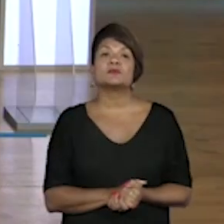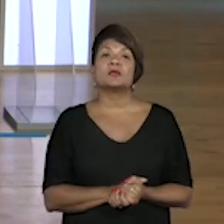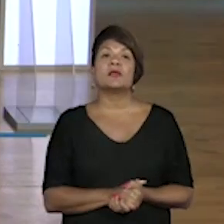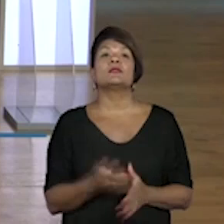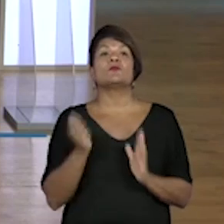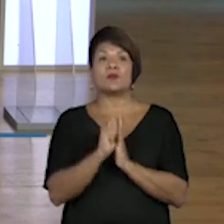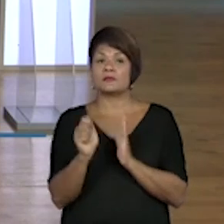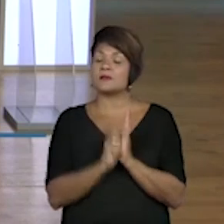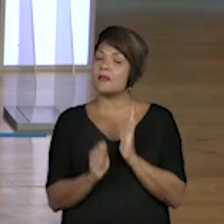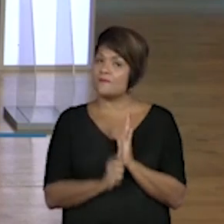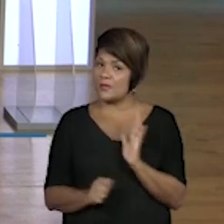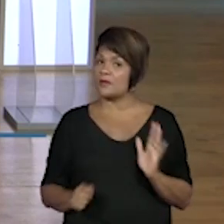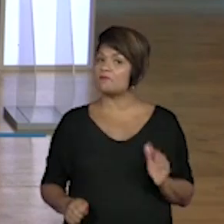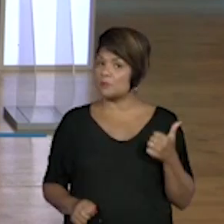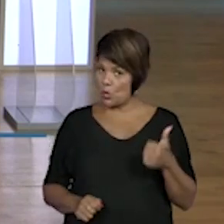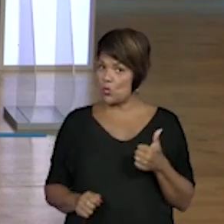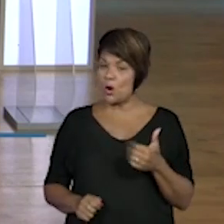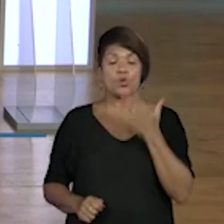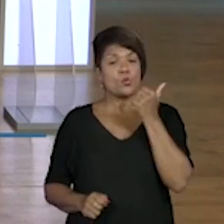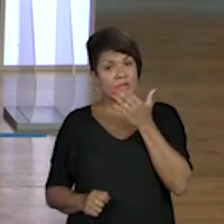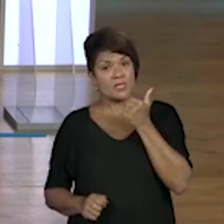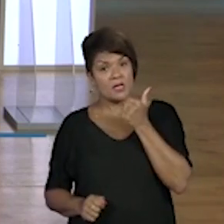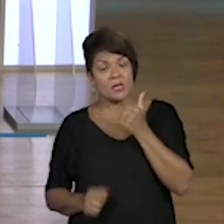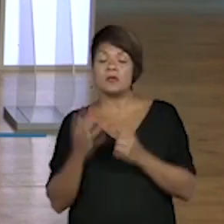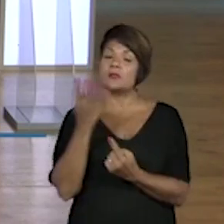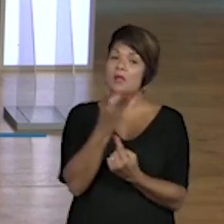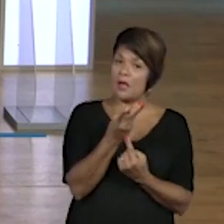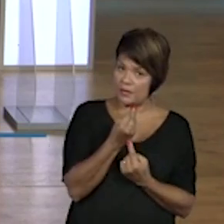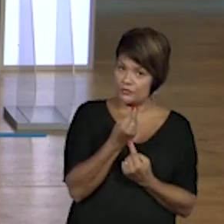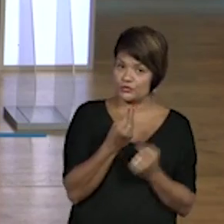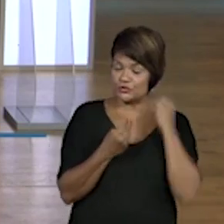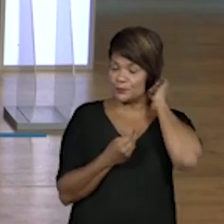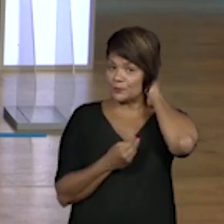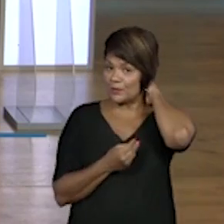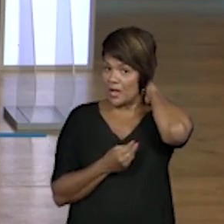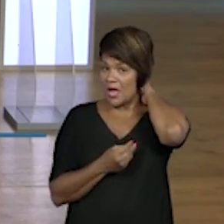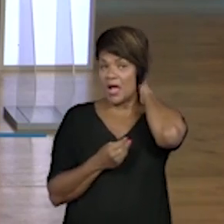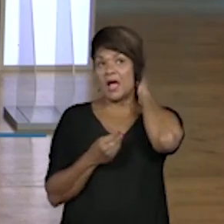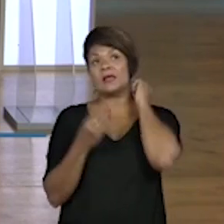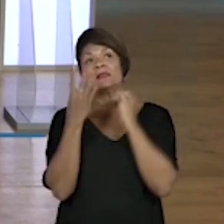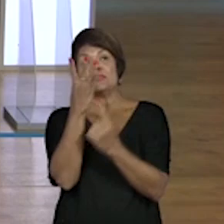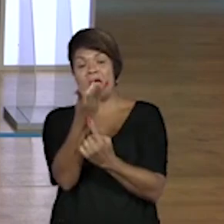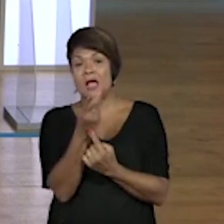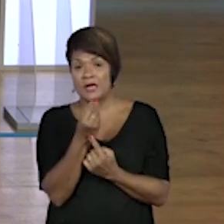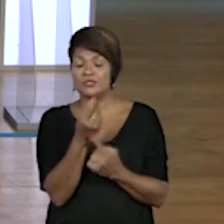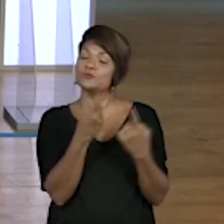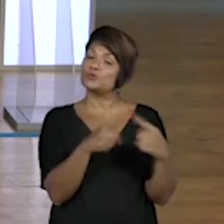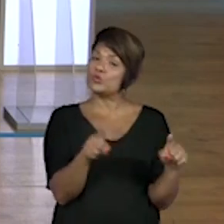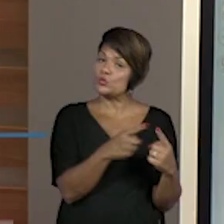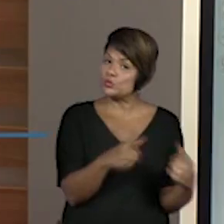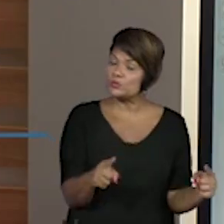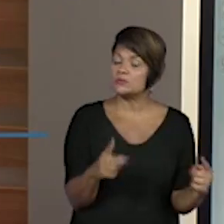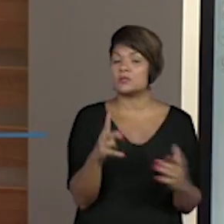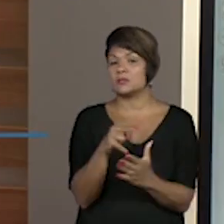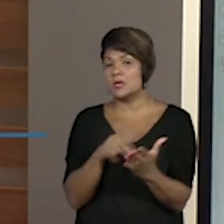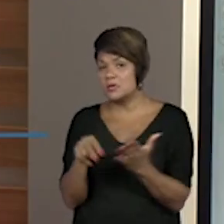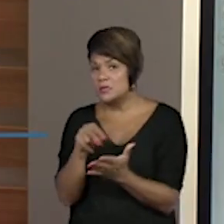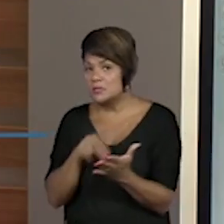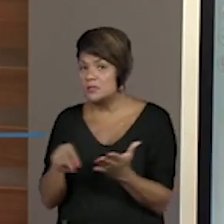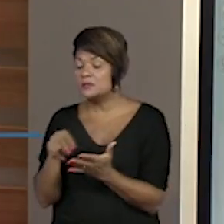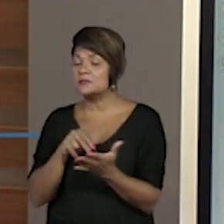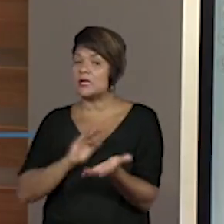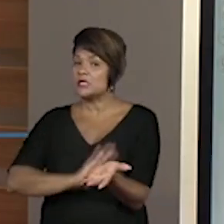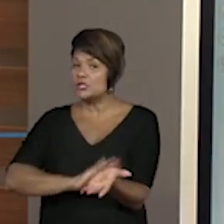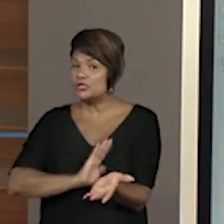vai escrever também aqui, a culinária e na arte. Na arte a gente trouxe aí algumas músicas e alguns ritmos